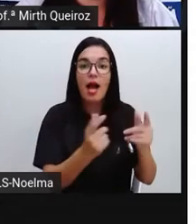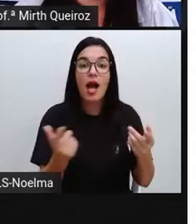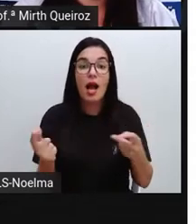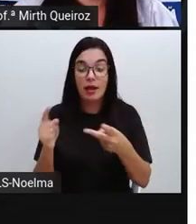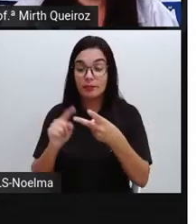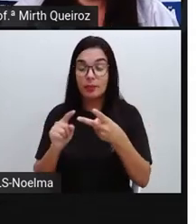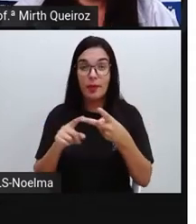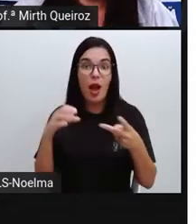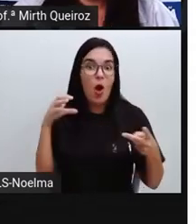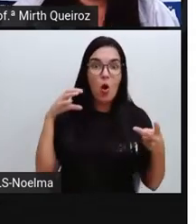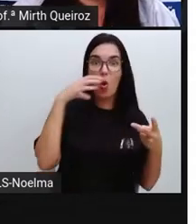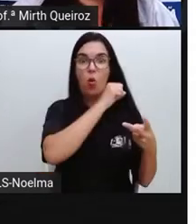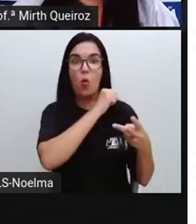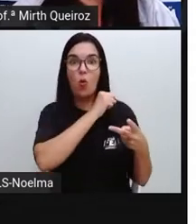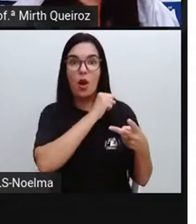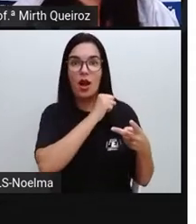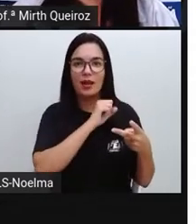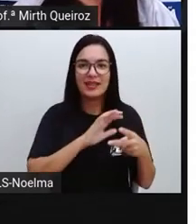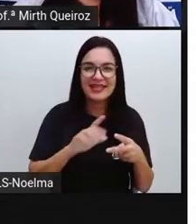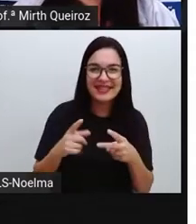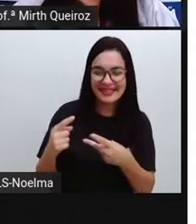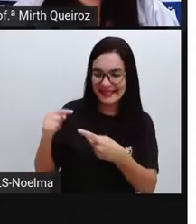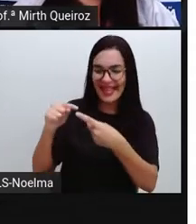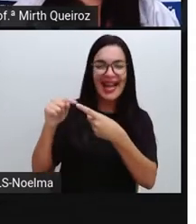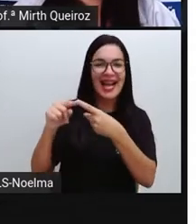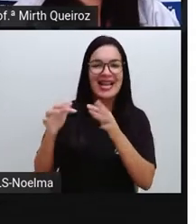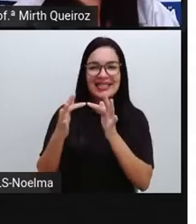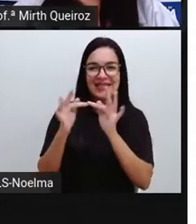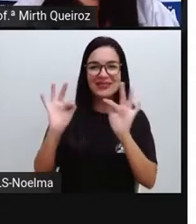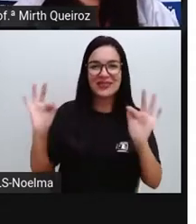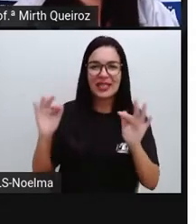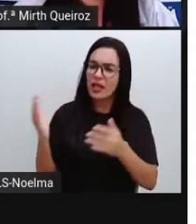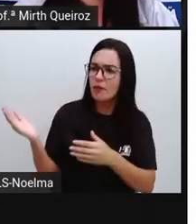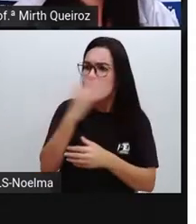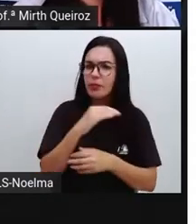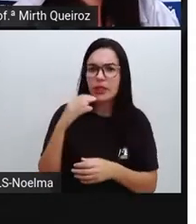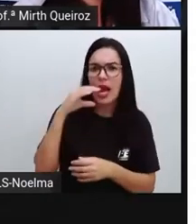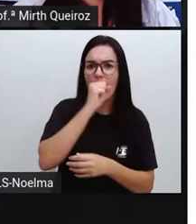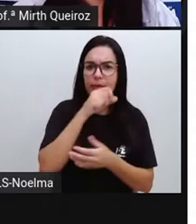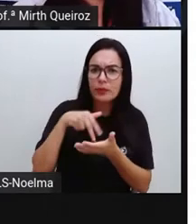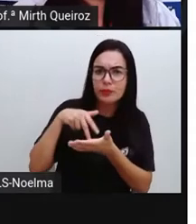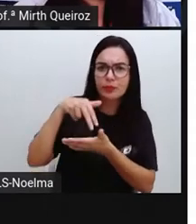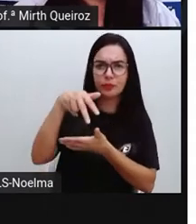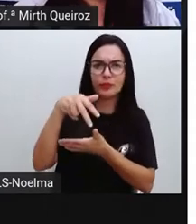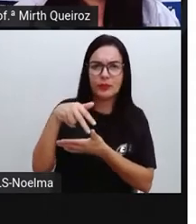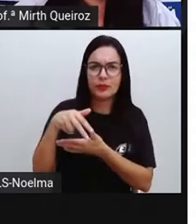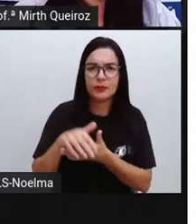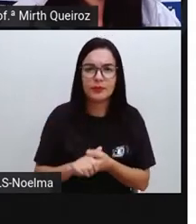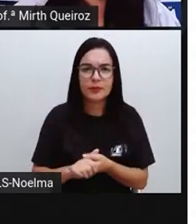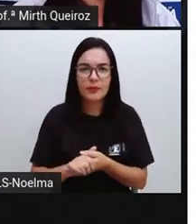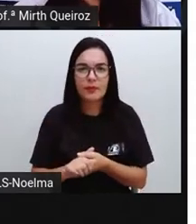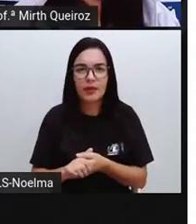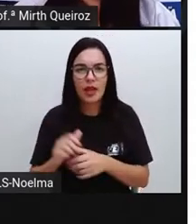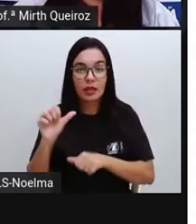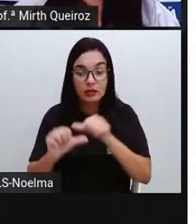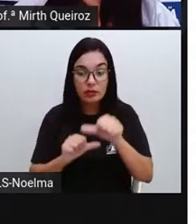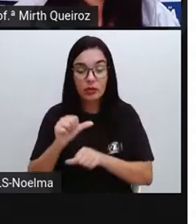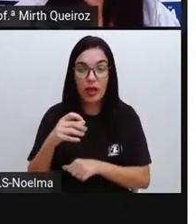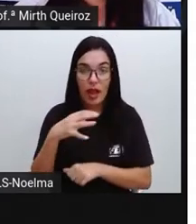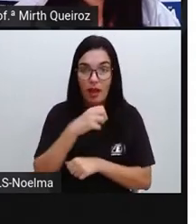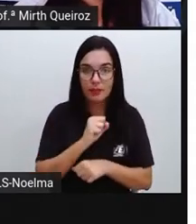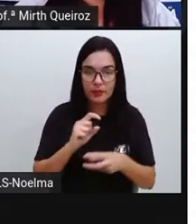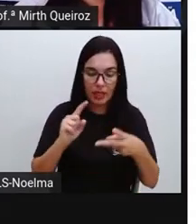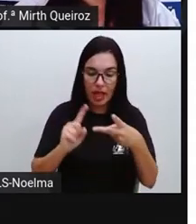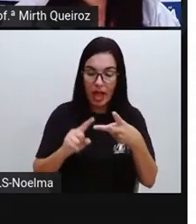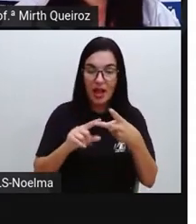exemplo. Vamos apressar o passo, por favor. Apressar, tornar mais rápido.